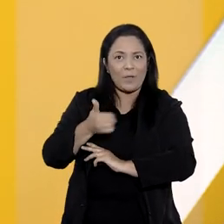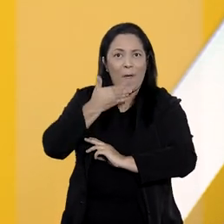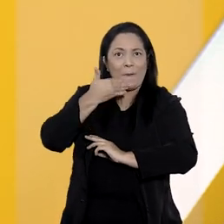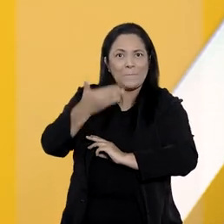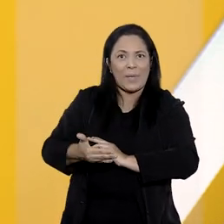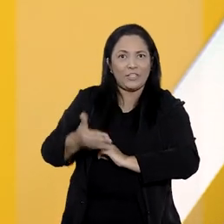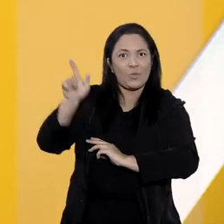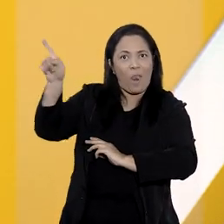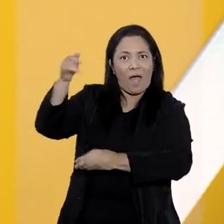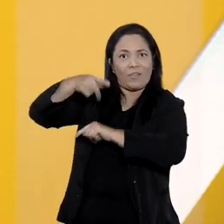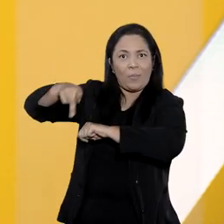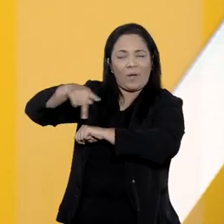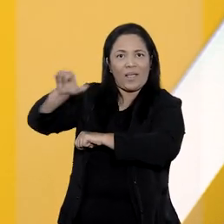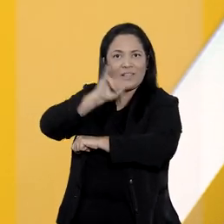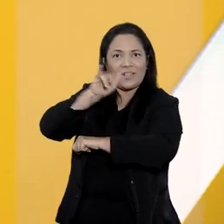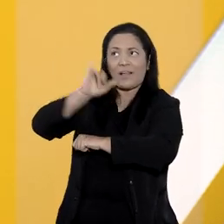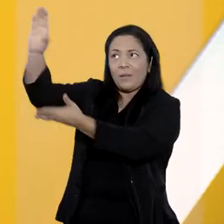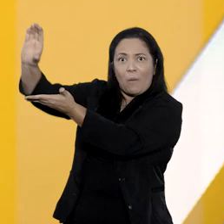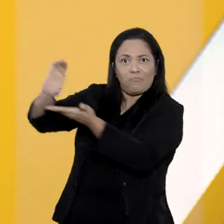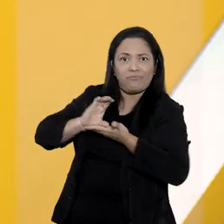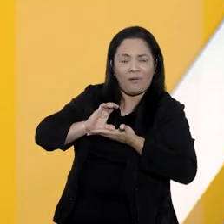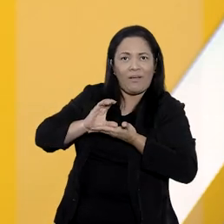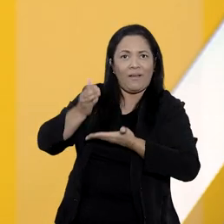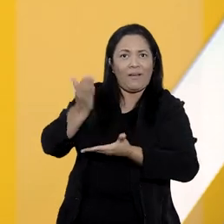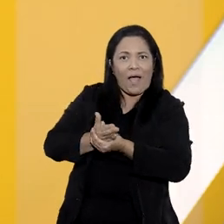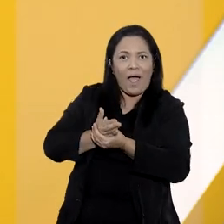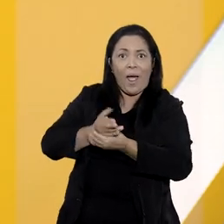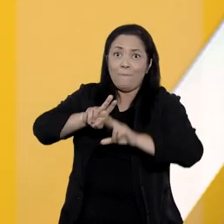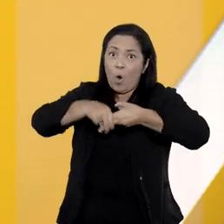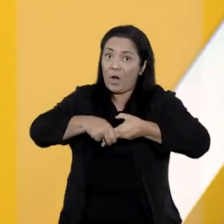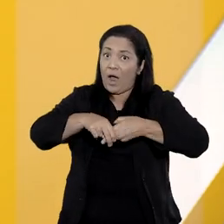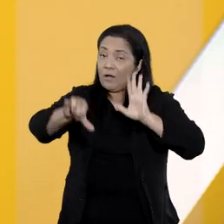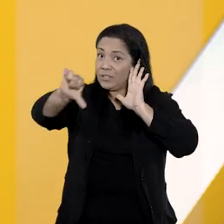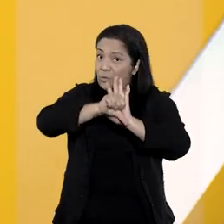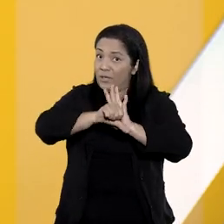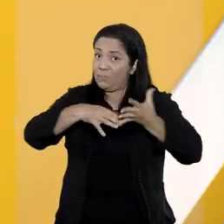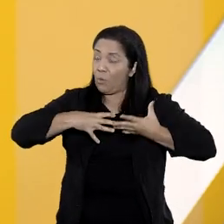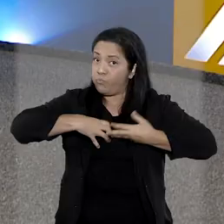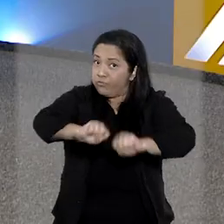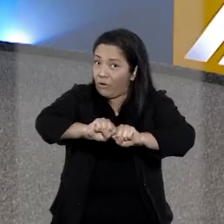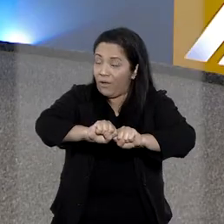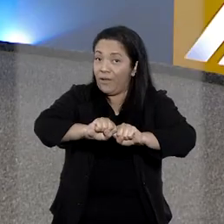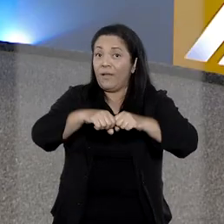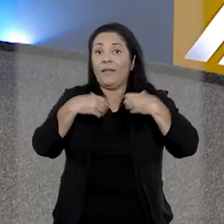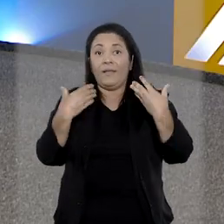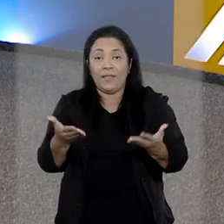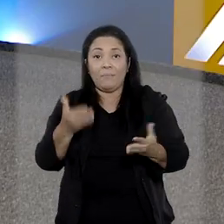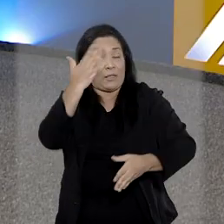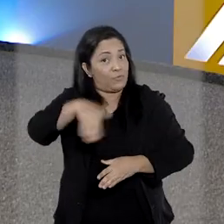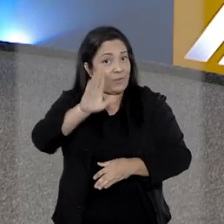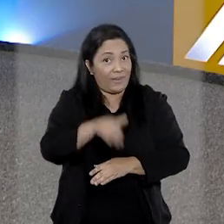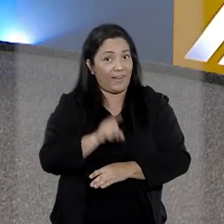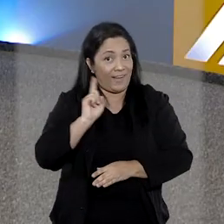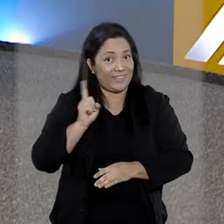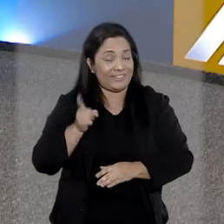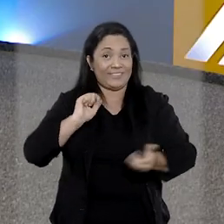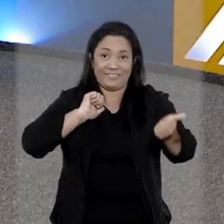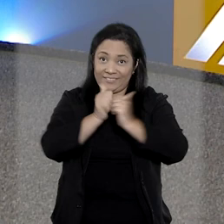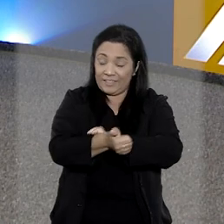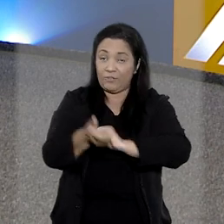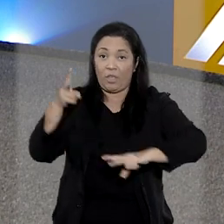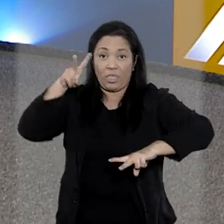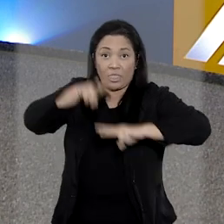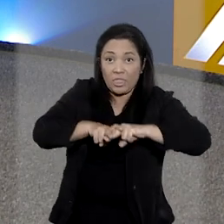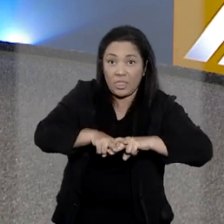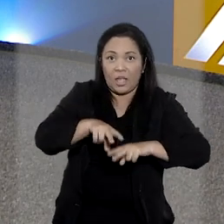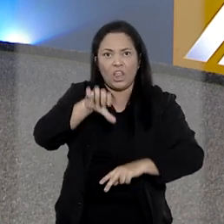cópia integral do processo pelo crime de estupro coletivo na Itália. Ricardo Falco e o jogador Robinho